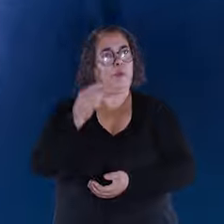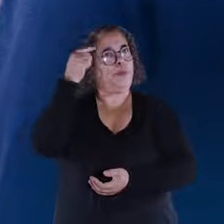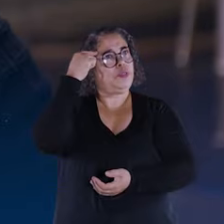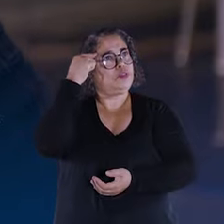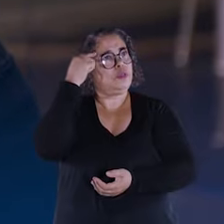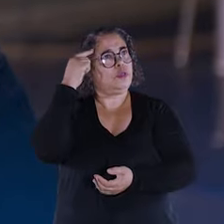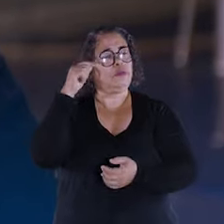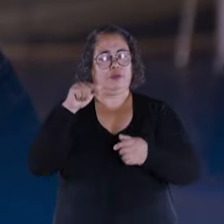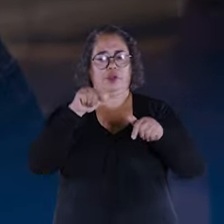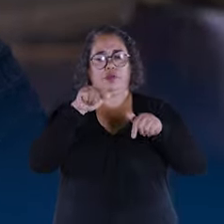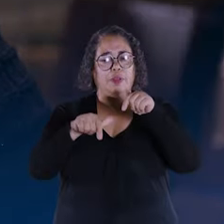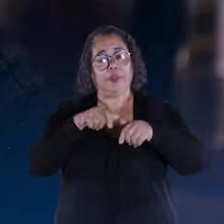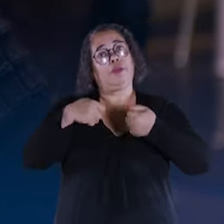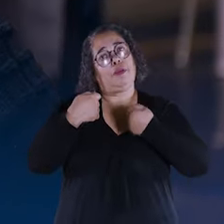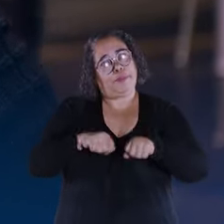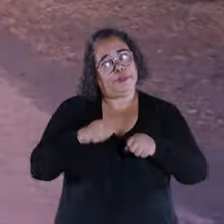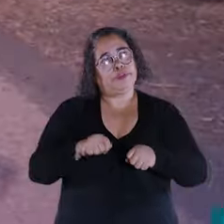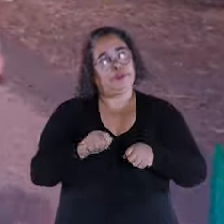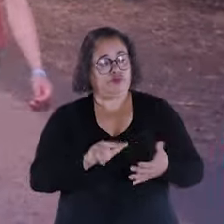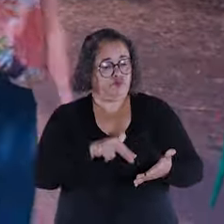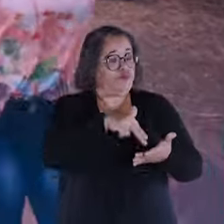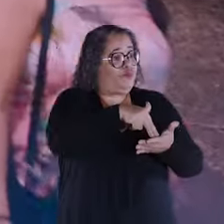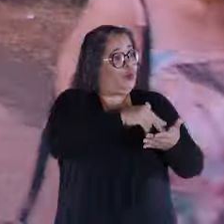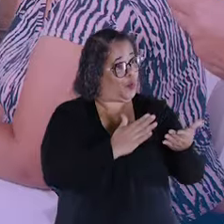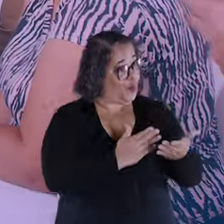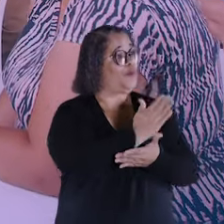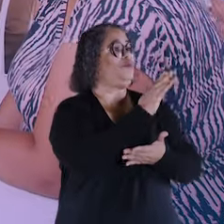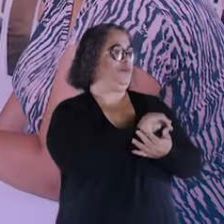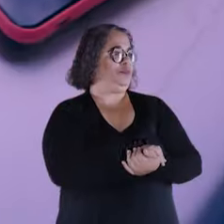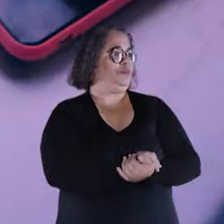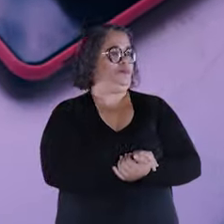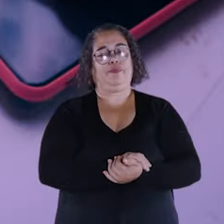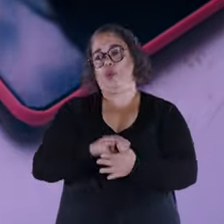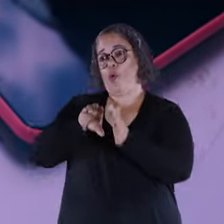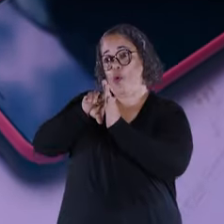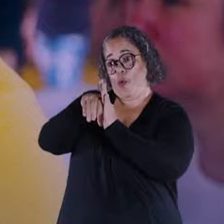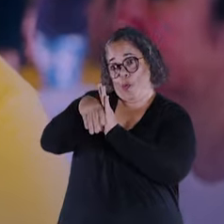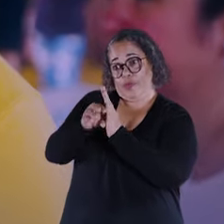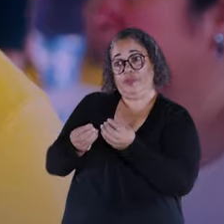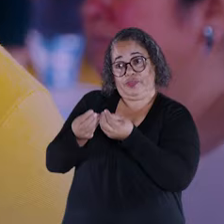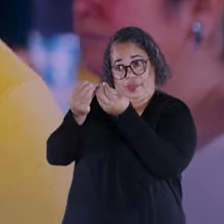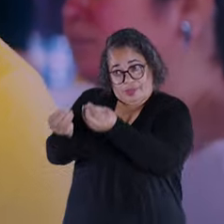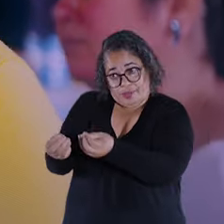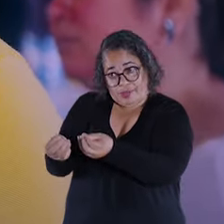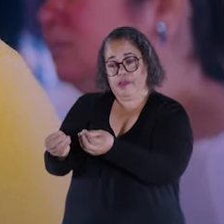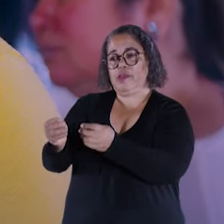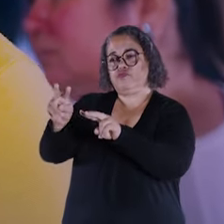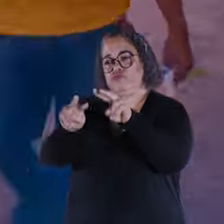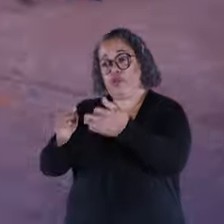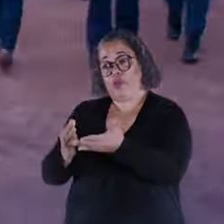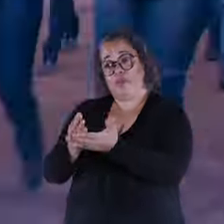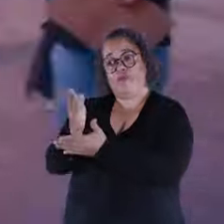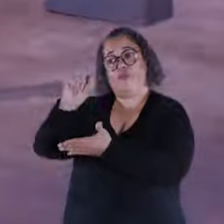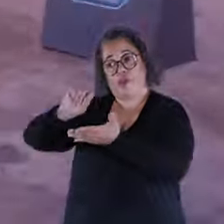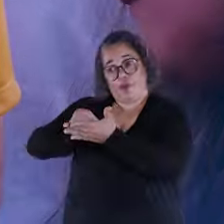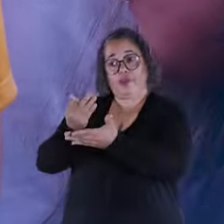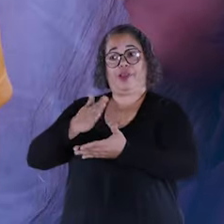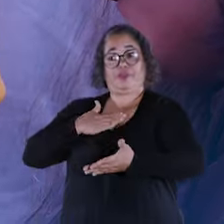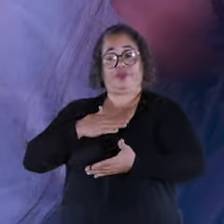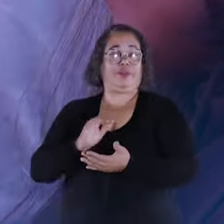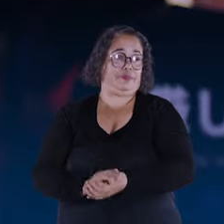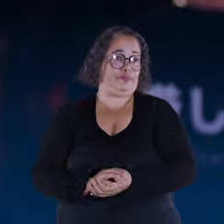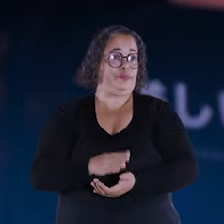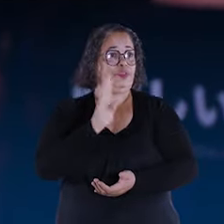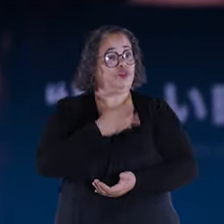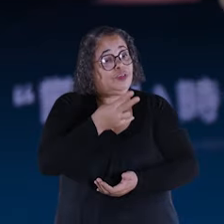significante. Eu vim e não tenho certeza que eu ia conseguir, saindo daqui empregada. Aqui já entregou o currículo, já foi aprovado, já acertou a